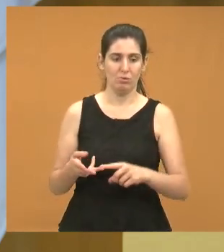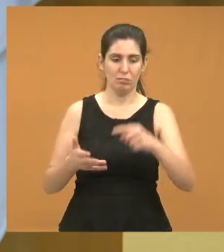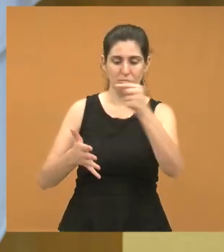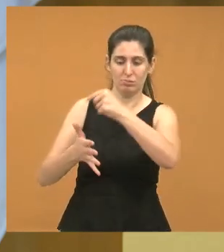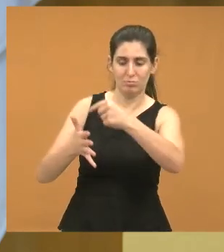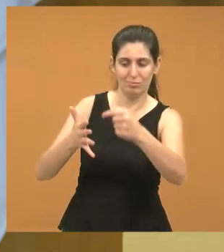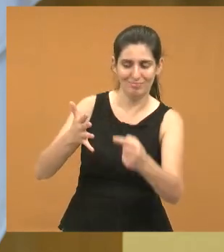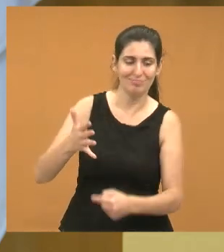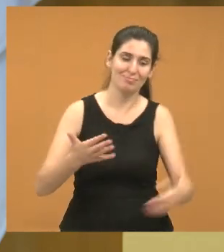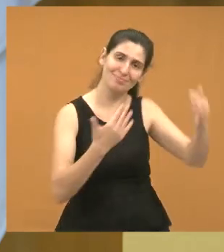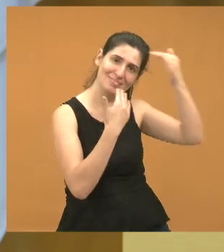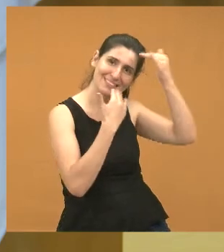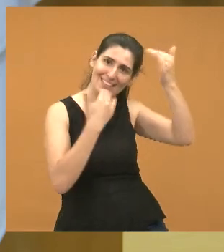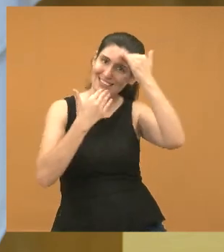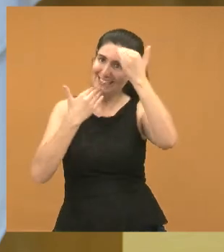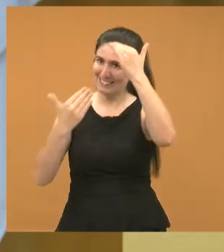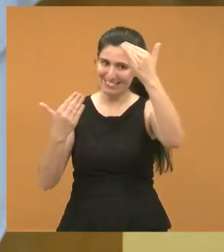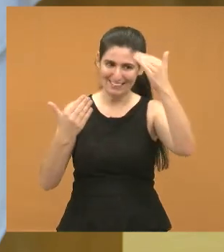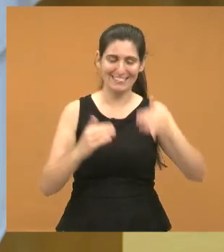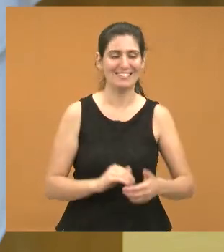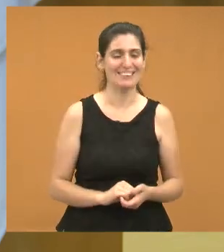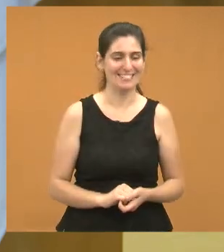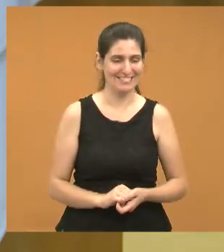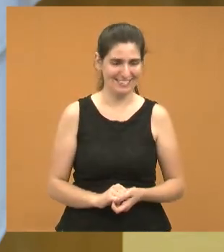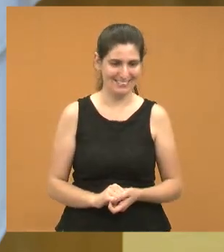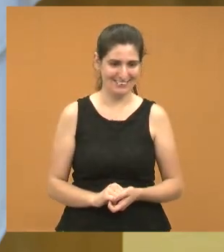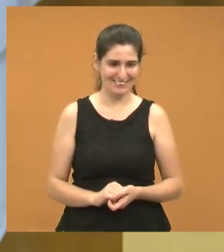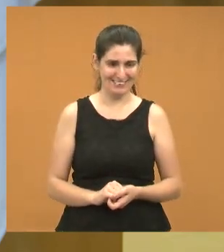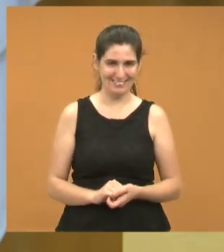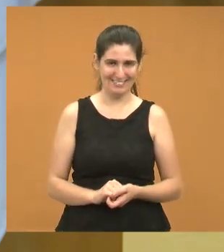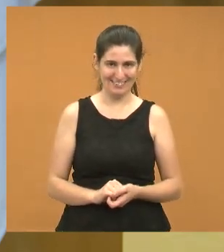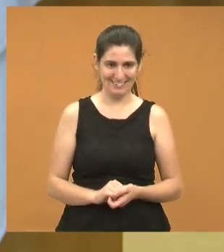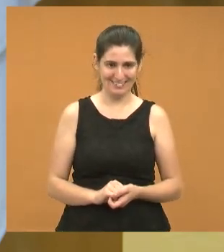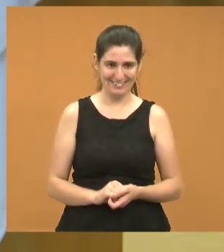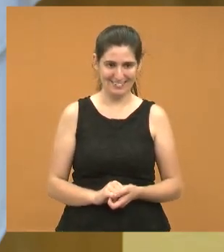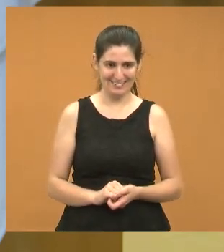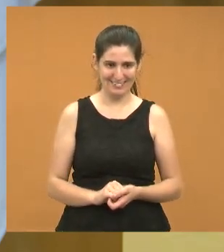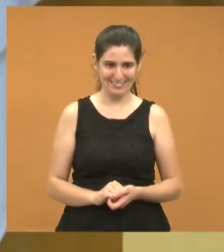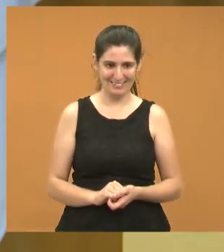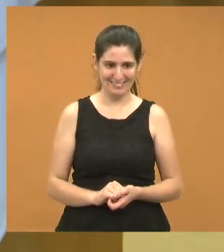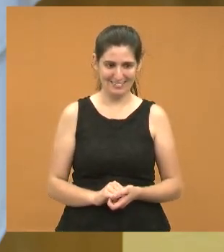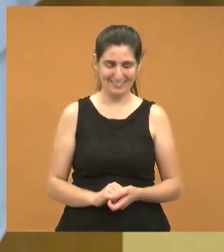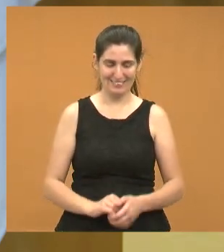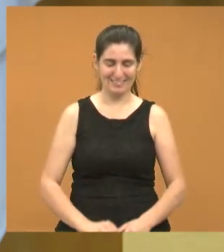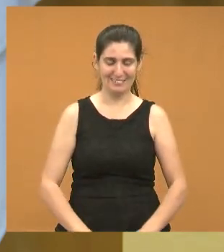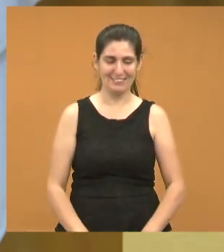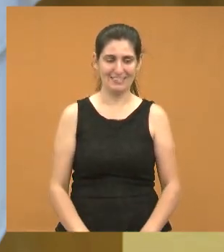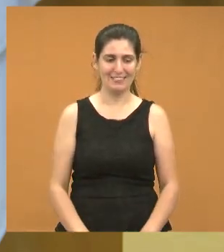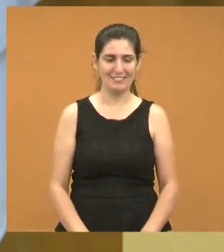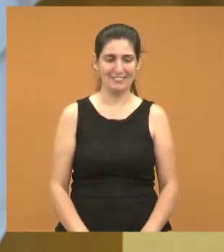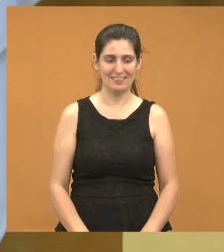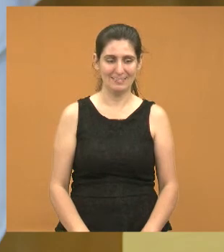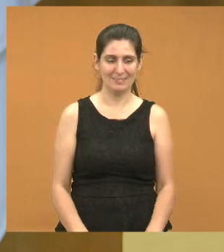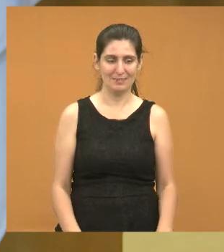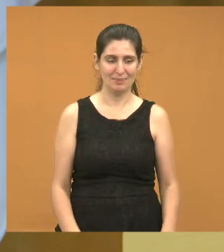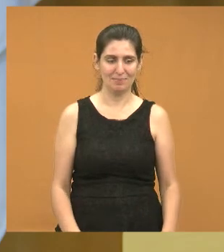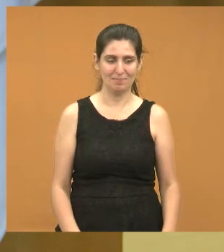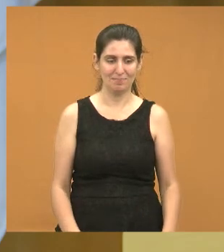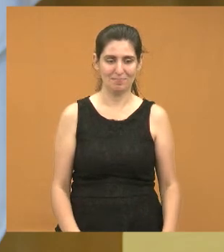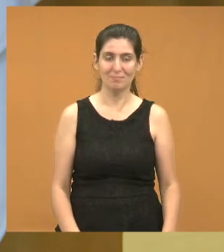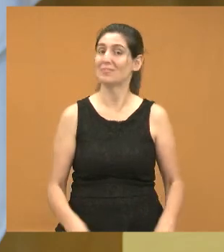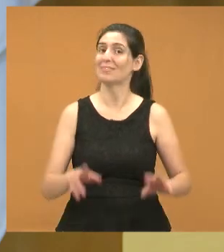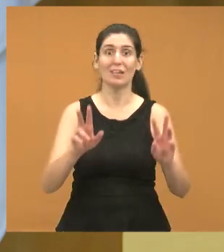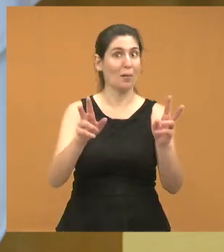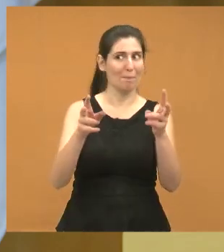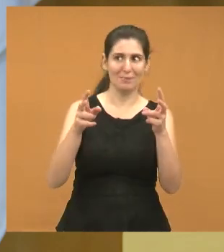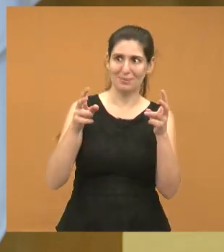Está certo? Ah, já começou com três? Nossa, confesso que nem percebi